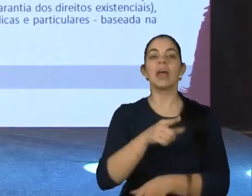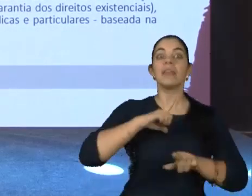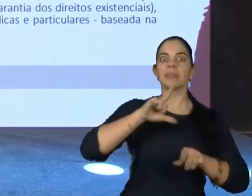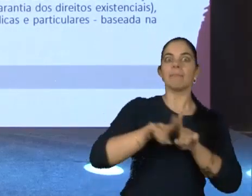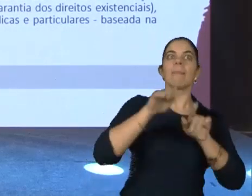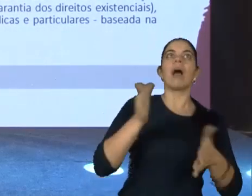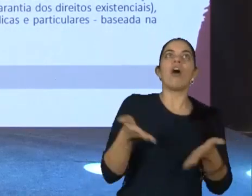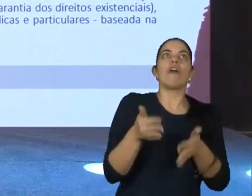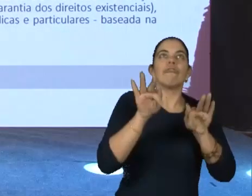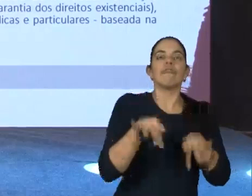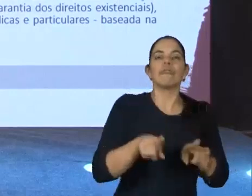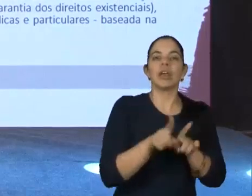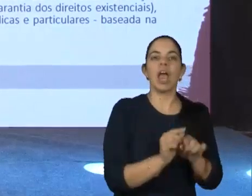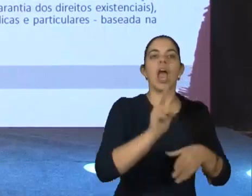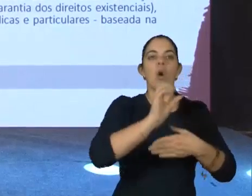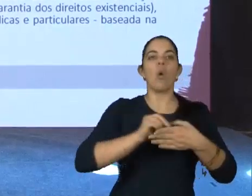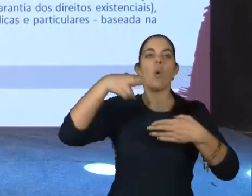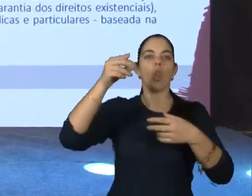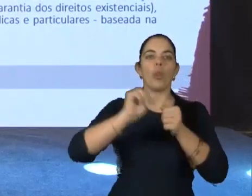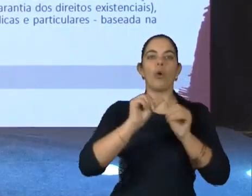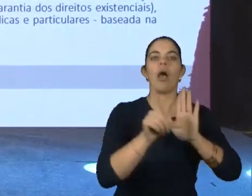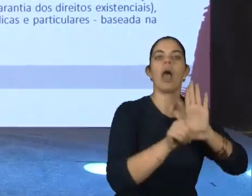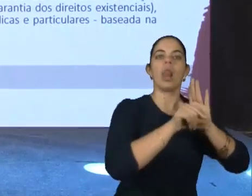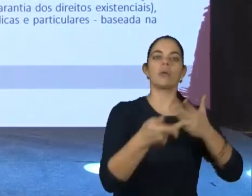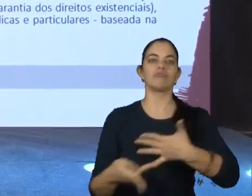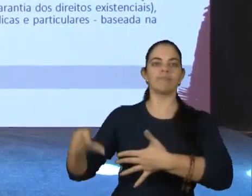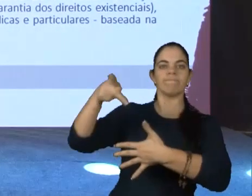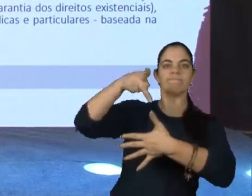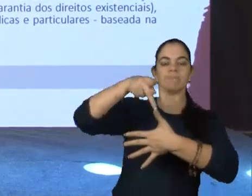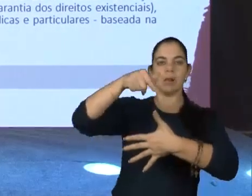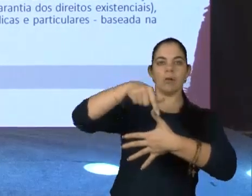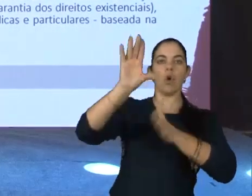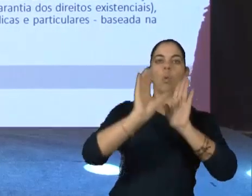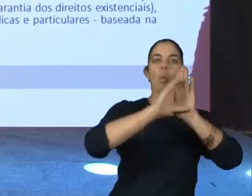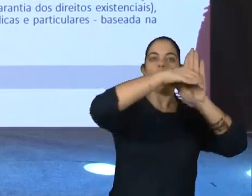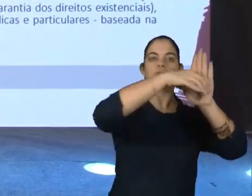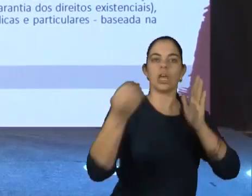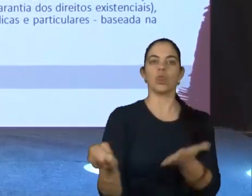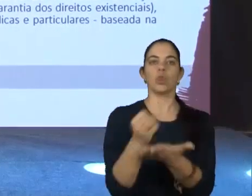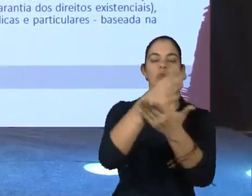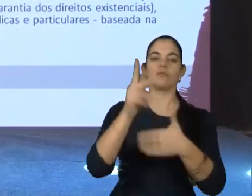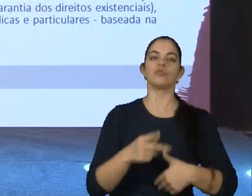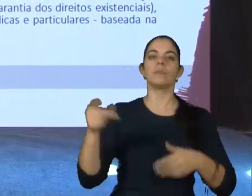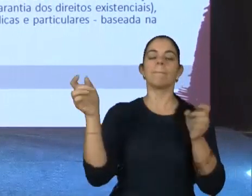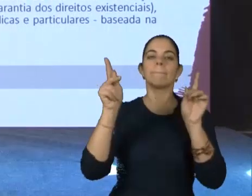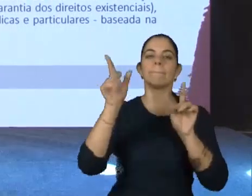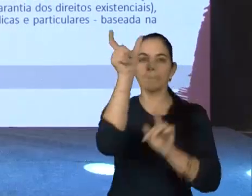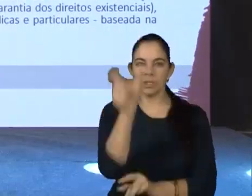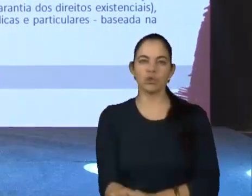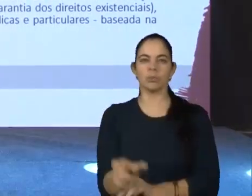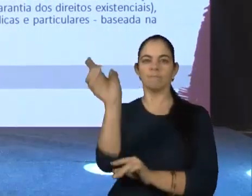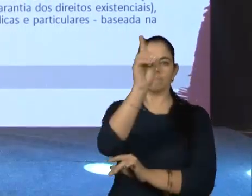Direitos das Pessoas com Deficiência da ONU, que garantia o protagonismo, o conceito novo de pessoa com deficiência,